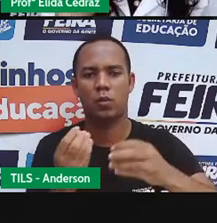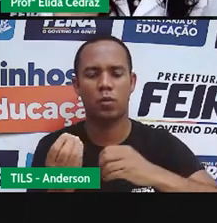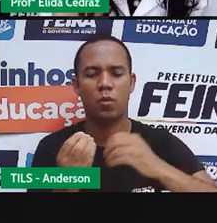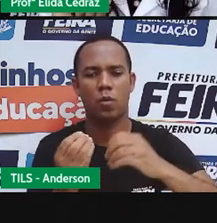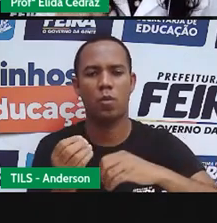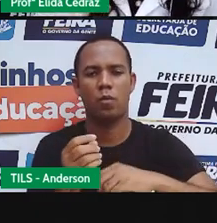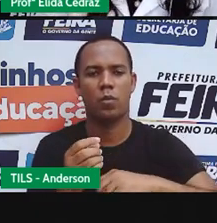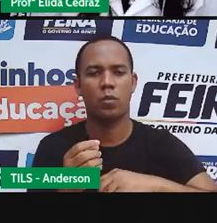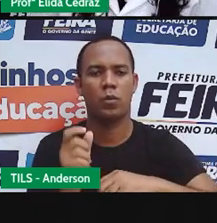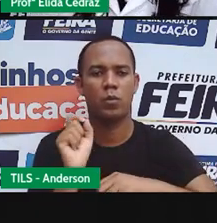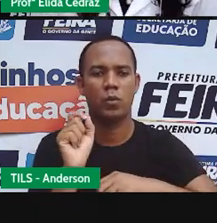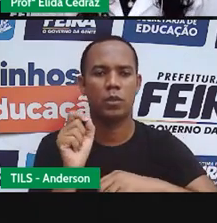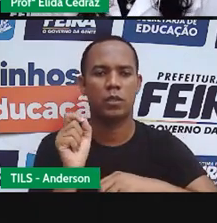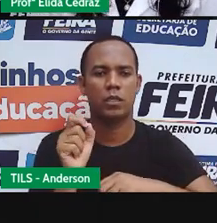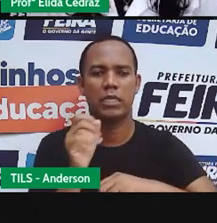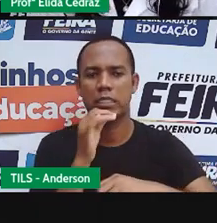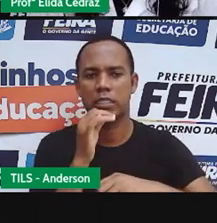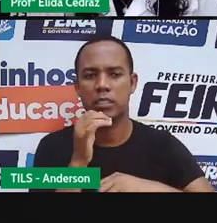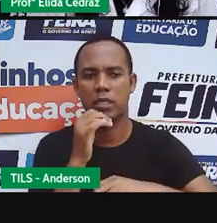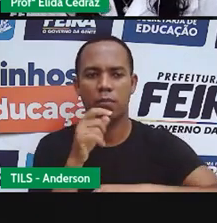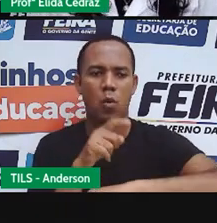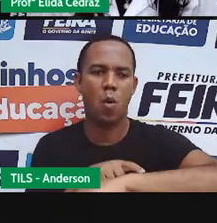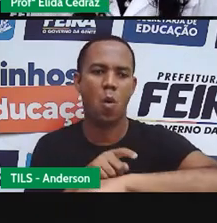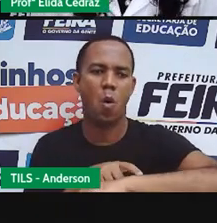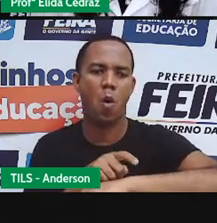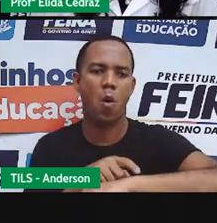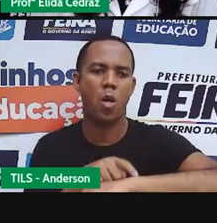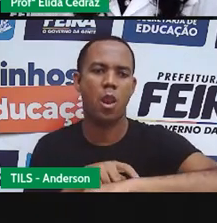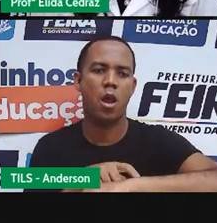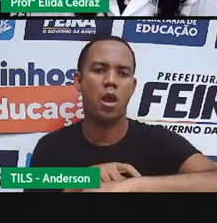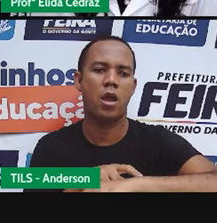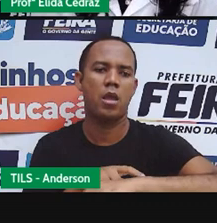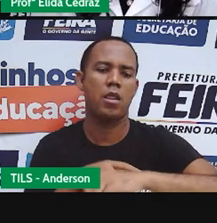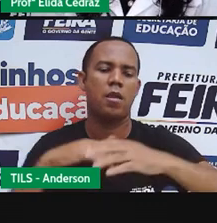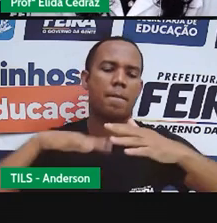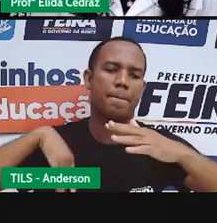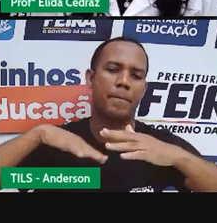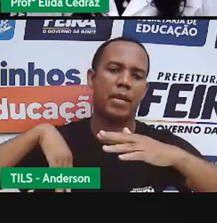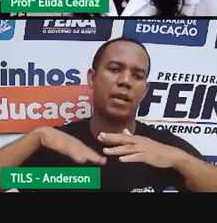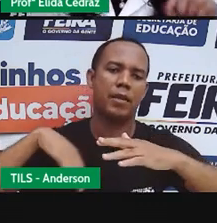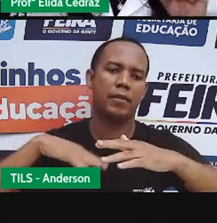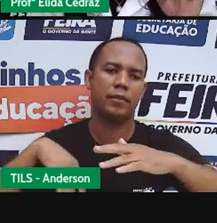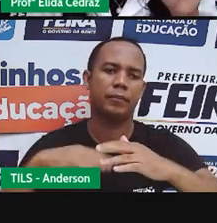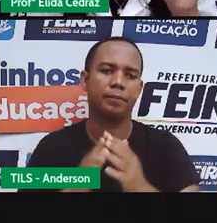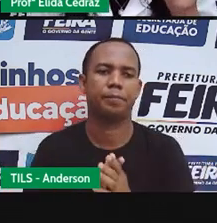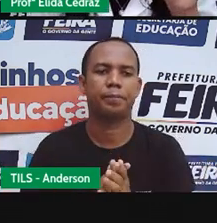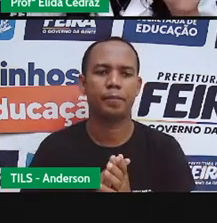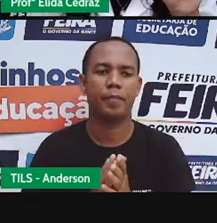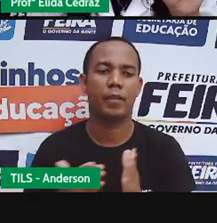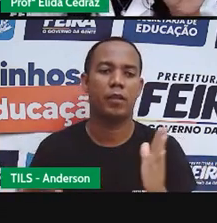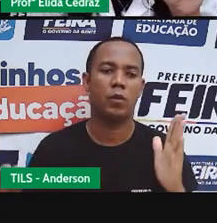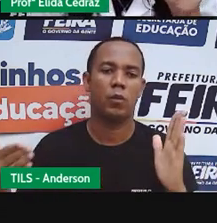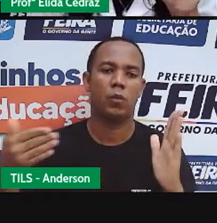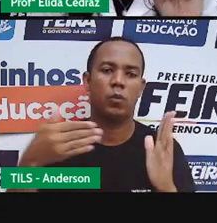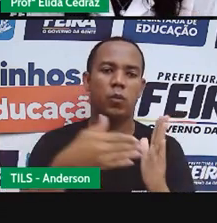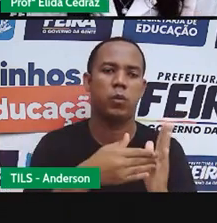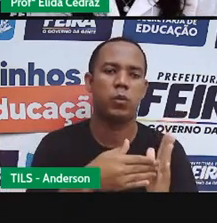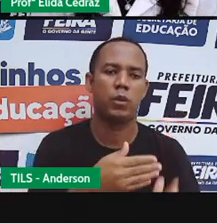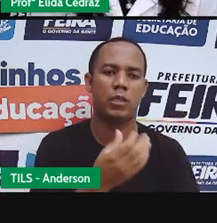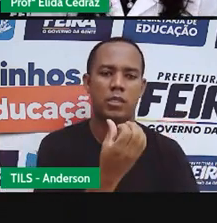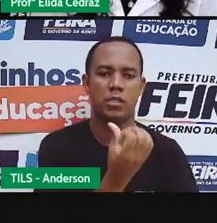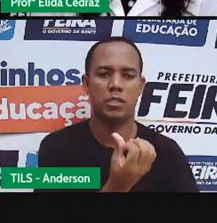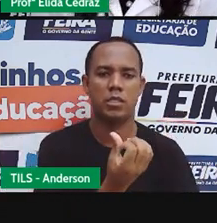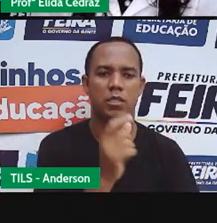para descobrir quantas horas eles ficaram na praia. O horário que eles chegaram na foi